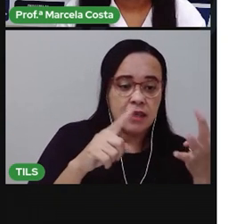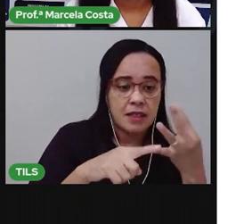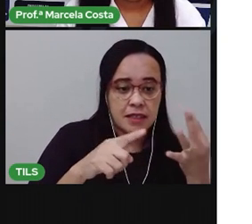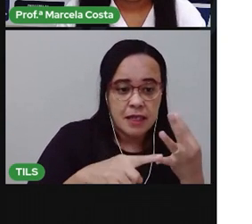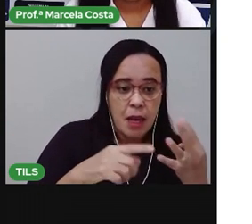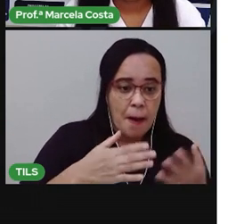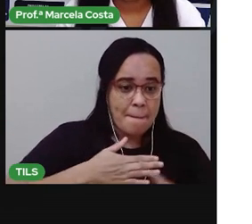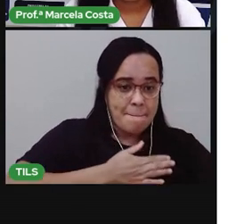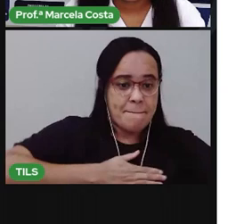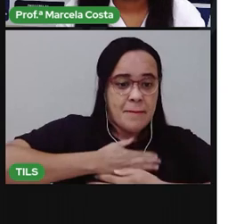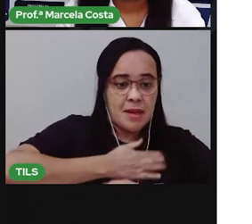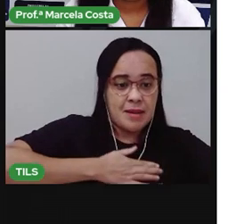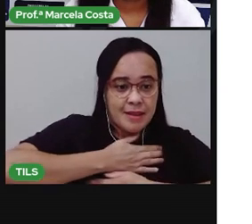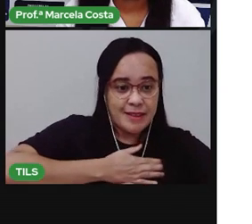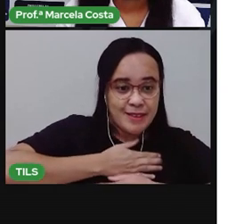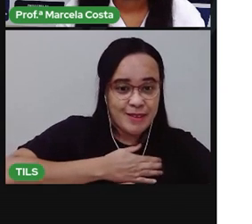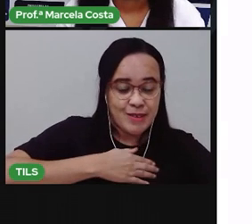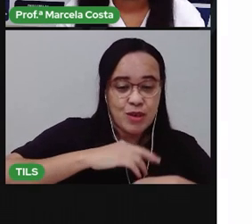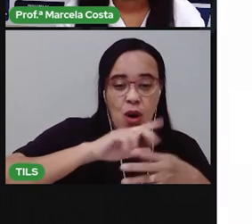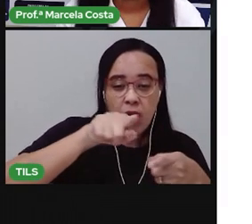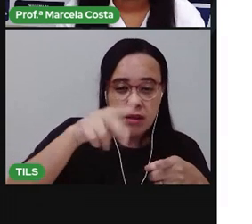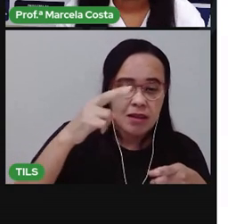aqui listagem de tarefas.